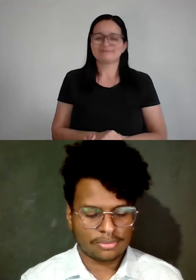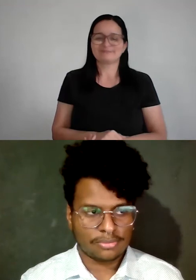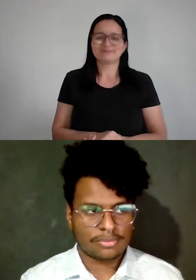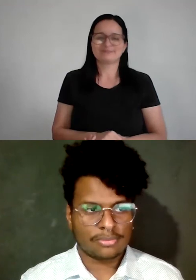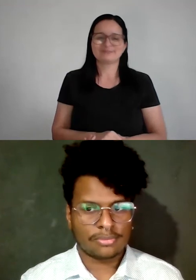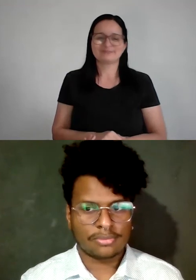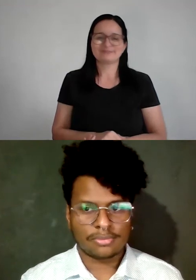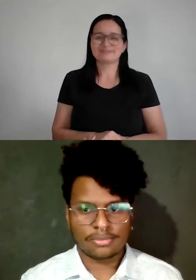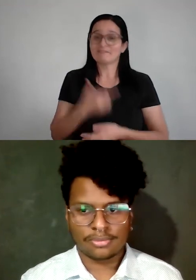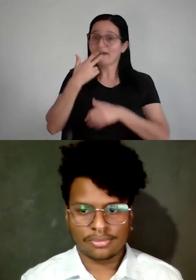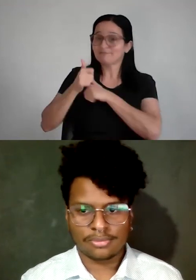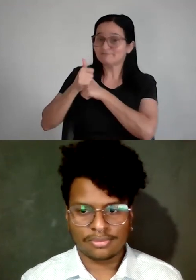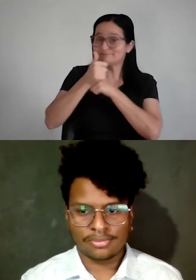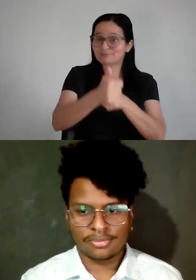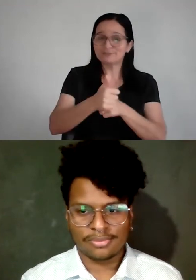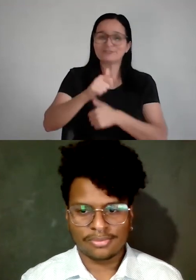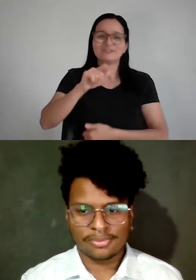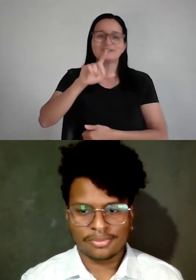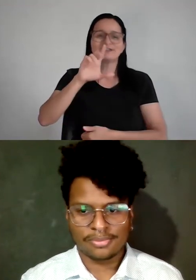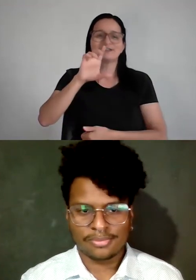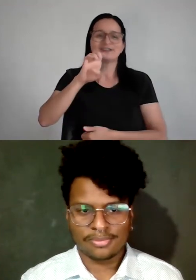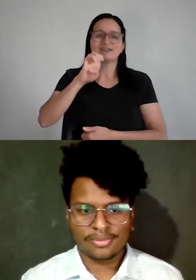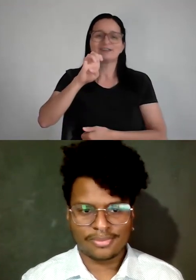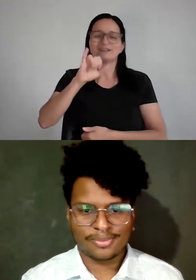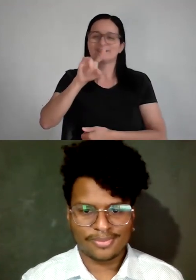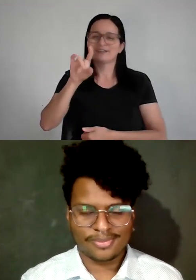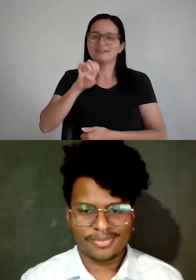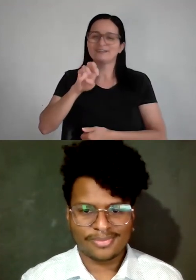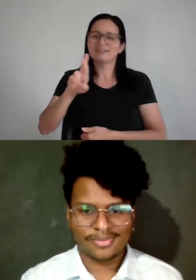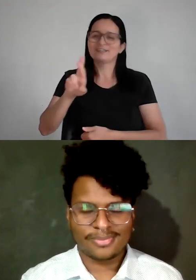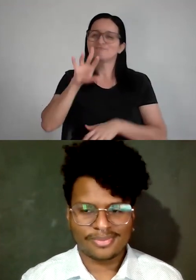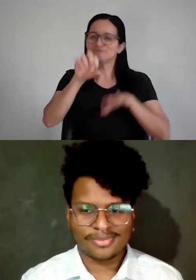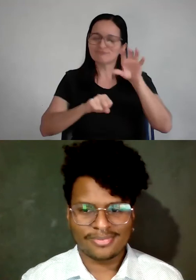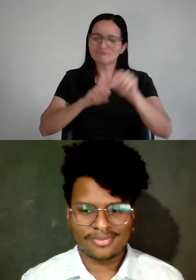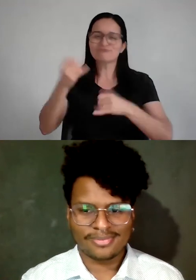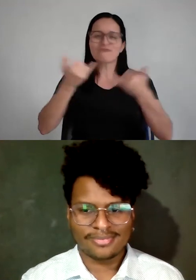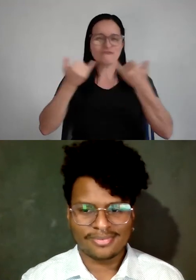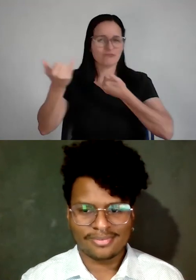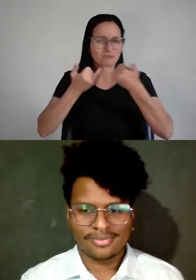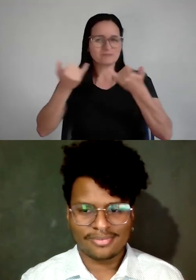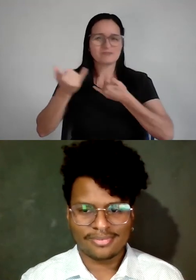Segue o Laser lá, suga tudo o vocês puderem de informação, de conteúdo,